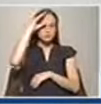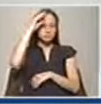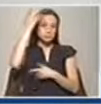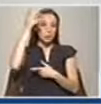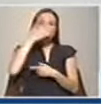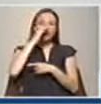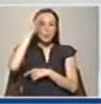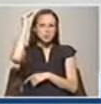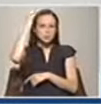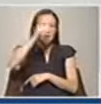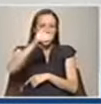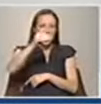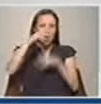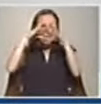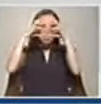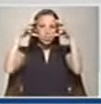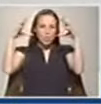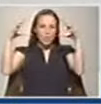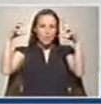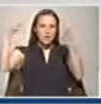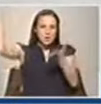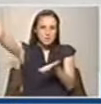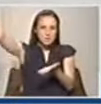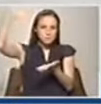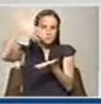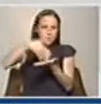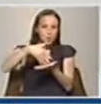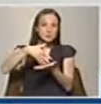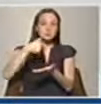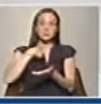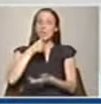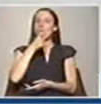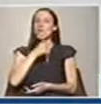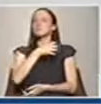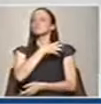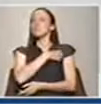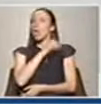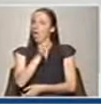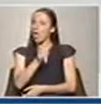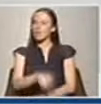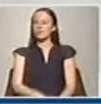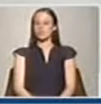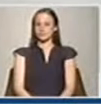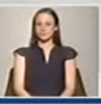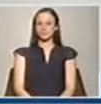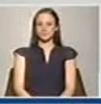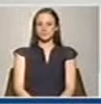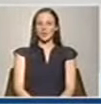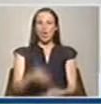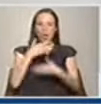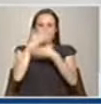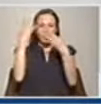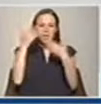passam pelas nuvens. Às as pessoas facilitam nestes dias, não E é nesses dias que se apanham às vezes os grandes escaldões. Até aqueles dias de